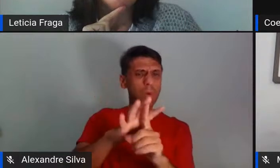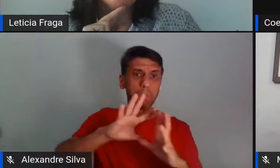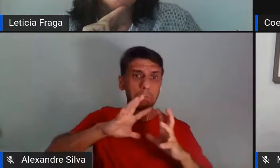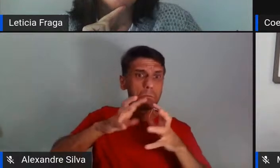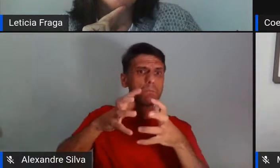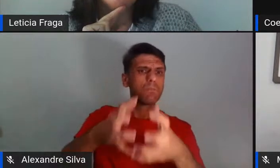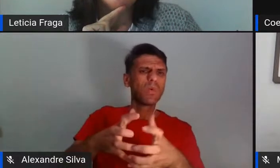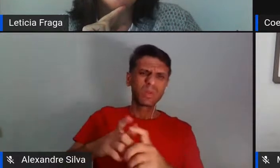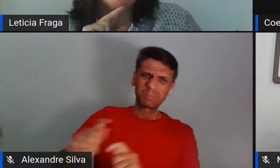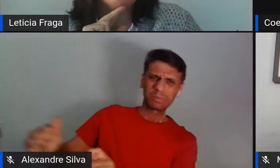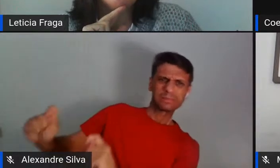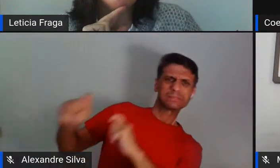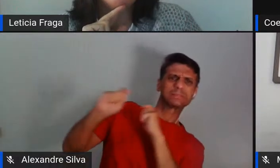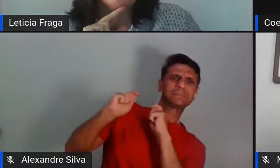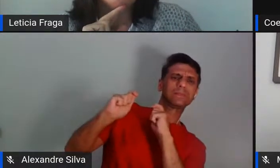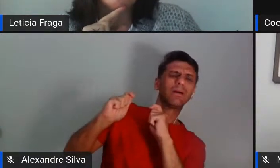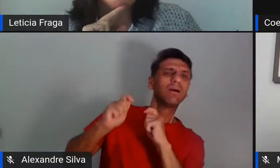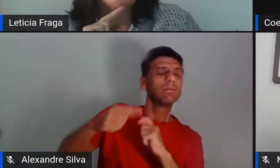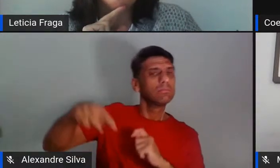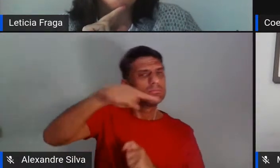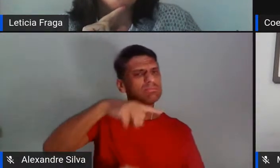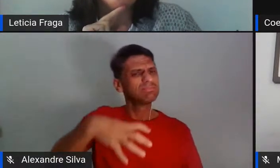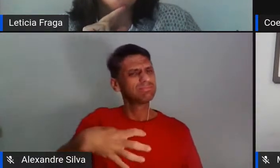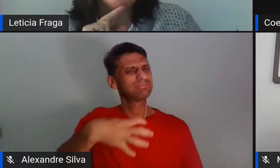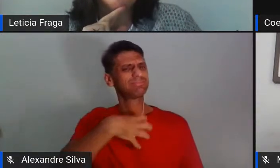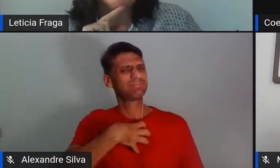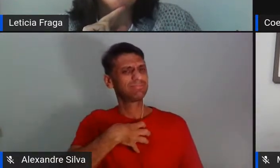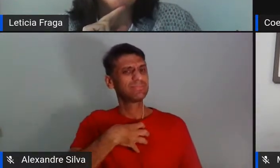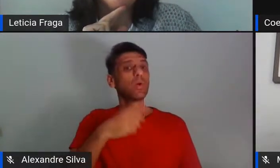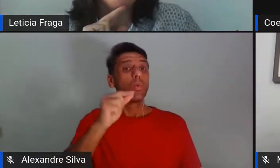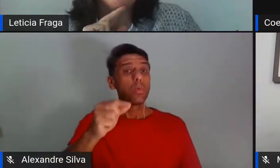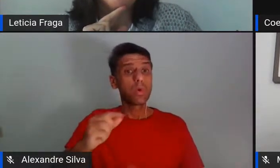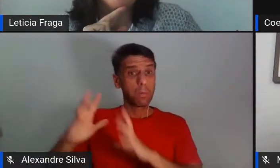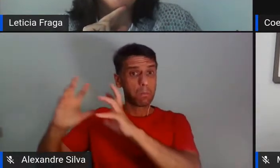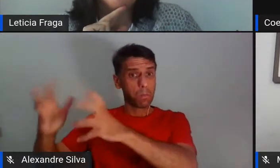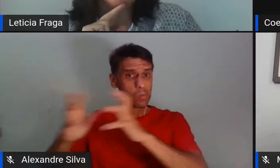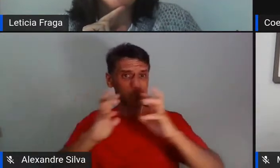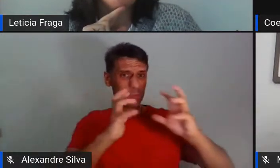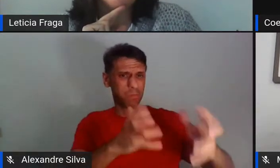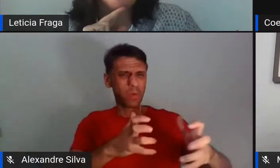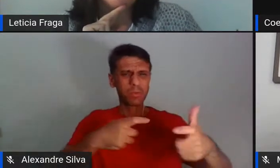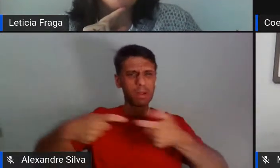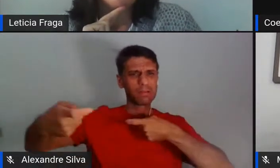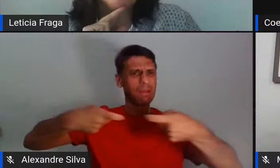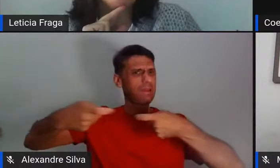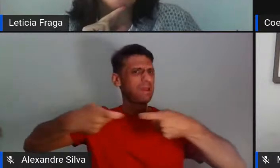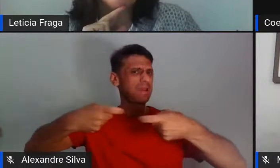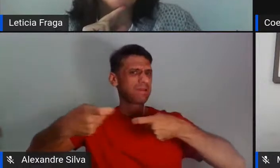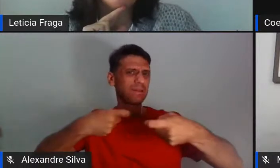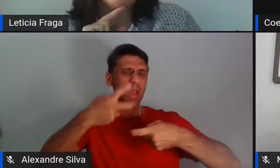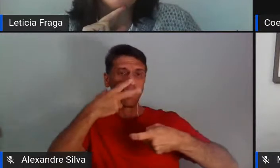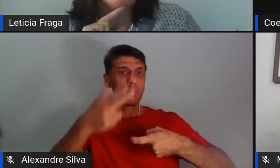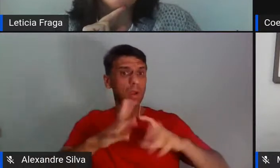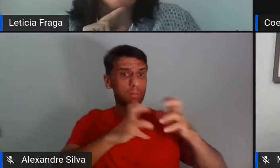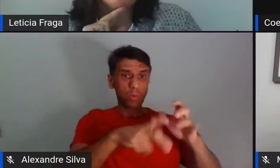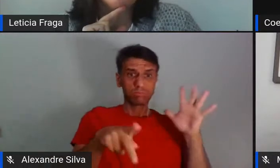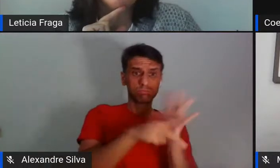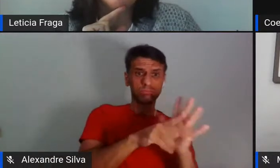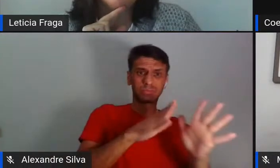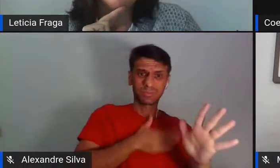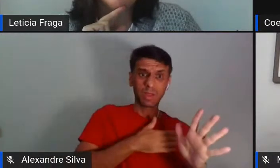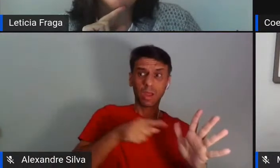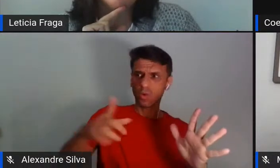para o nosso mundo. por isso que eu também às vezes falo que é uma guerra dos mundos, né? Essa guerra dos mundos que está acontecendo desde 1500